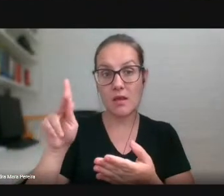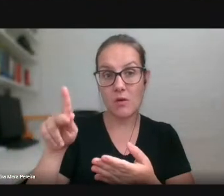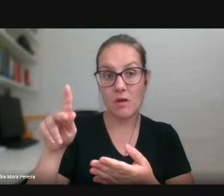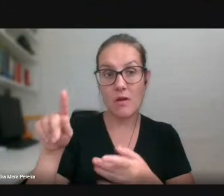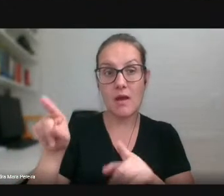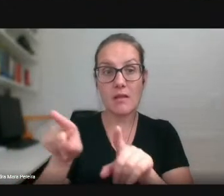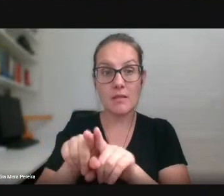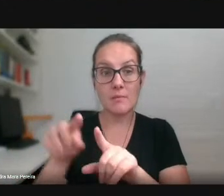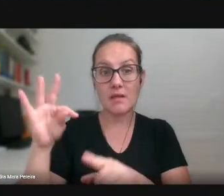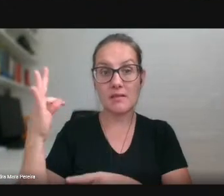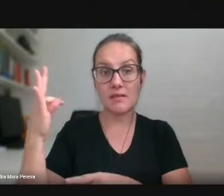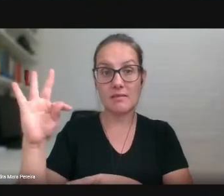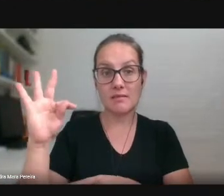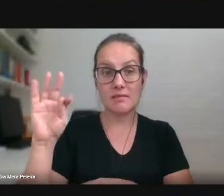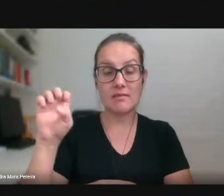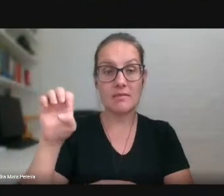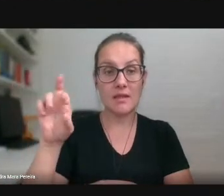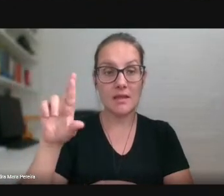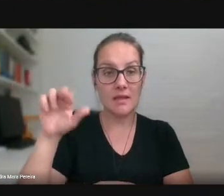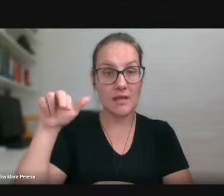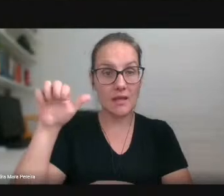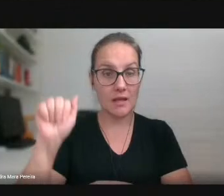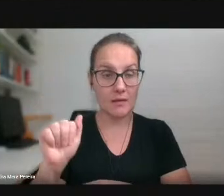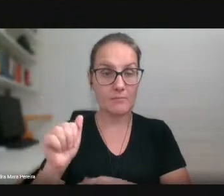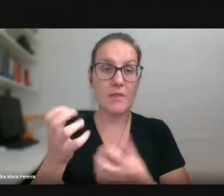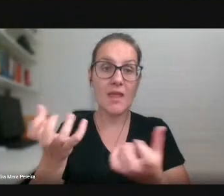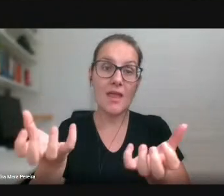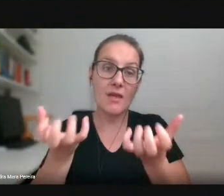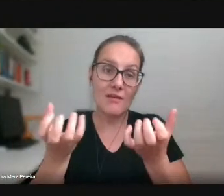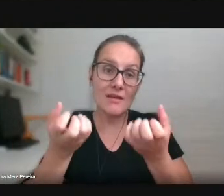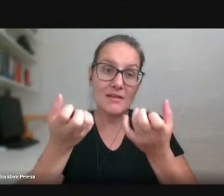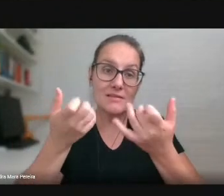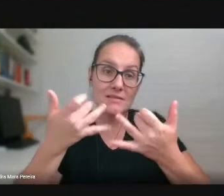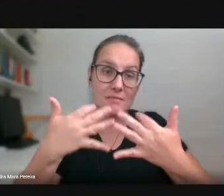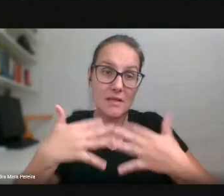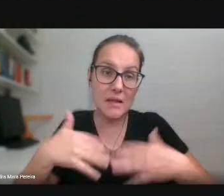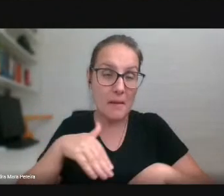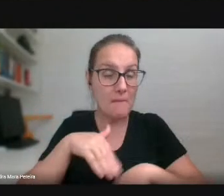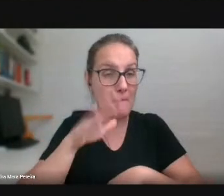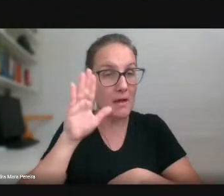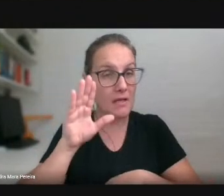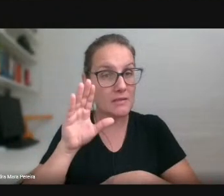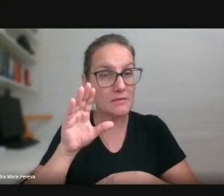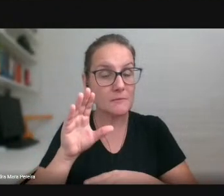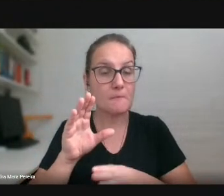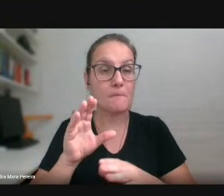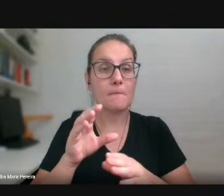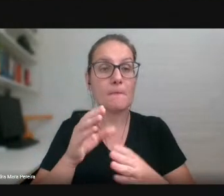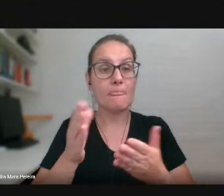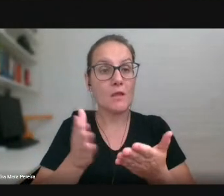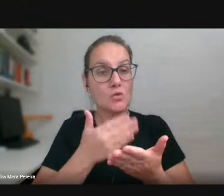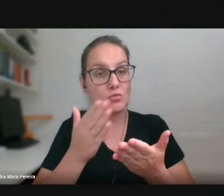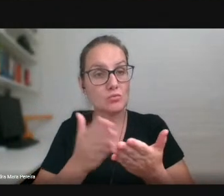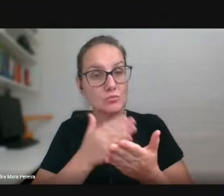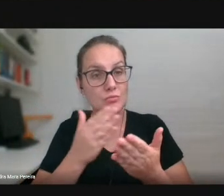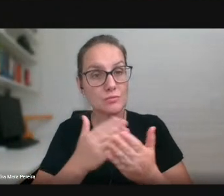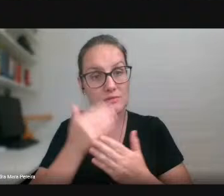gostaria de falar mais sobre a coleção Saberes Indígenas na Escola